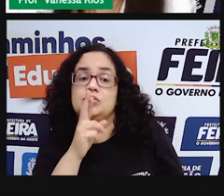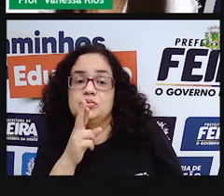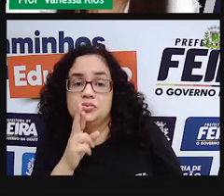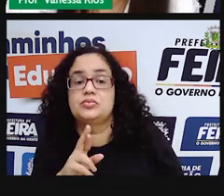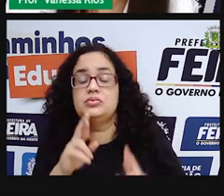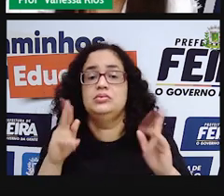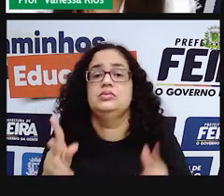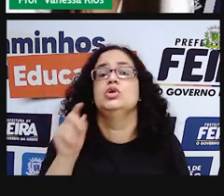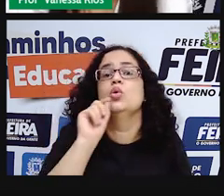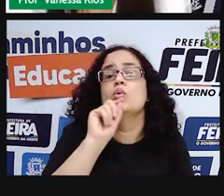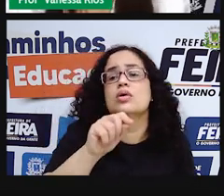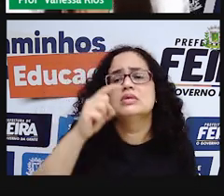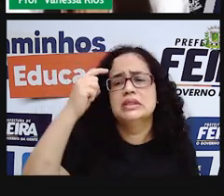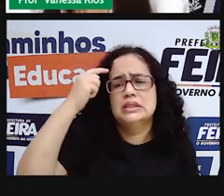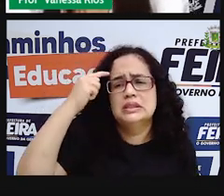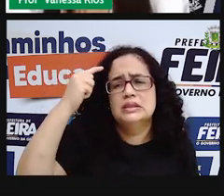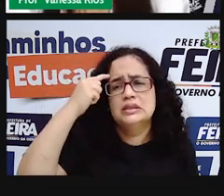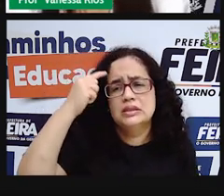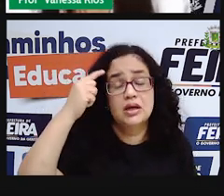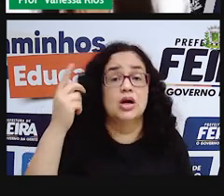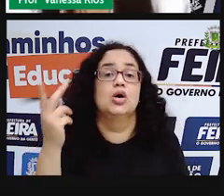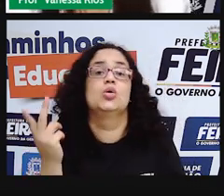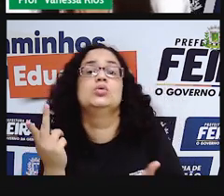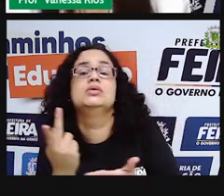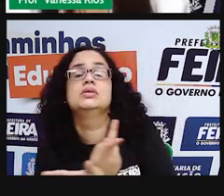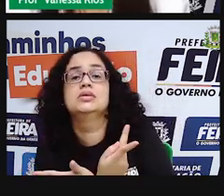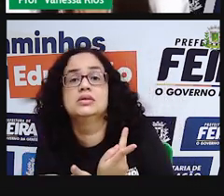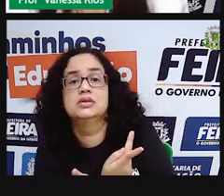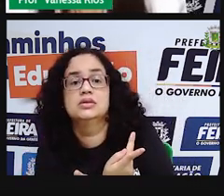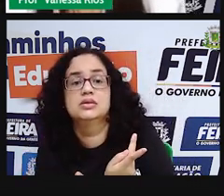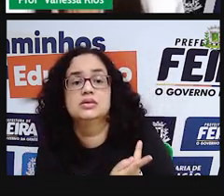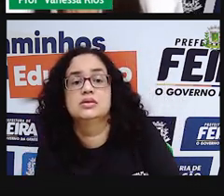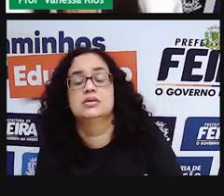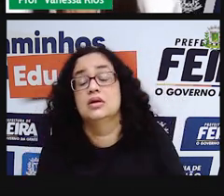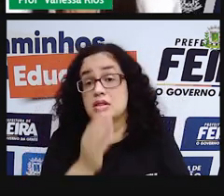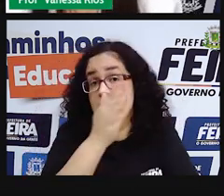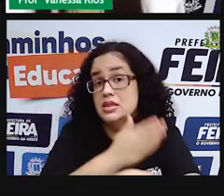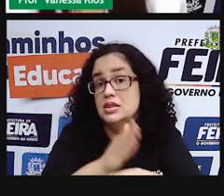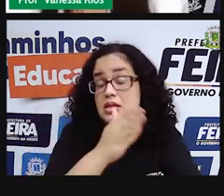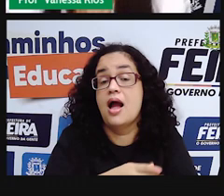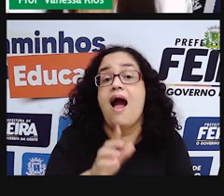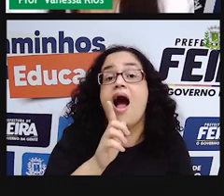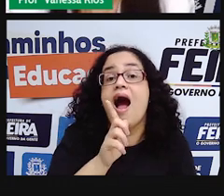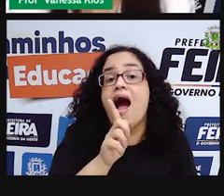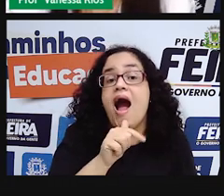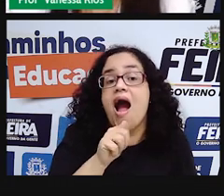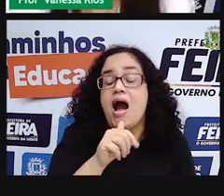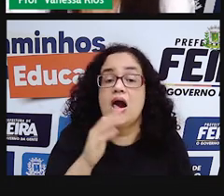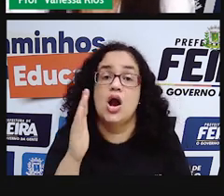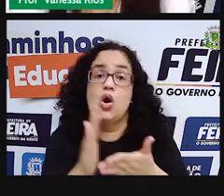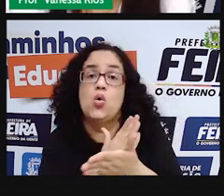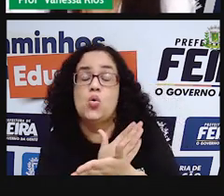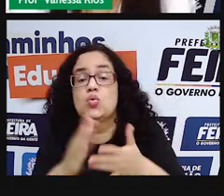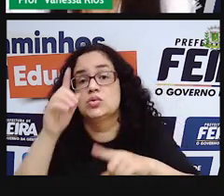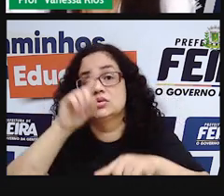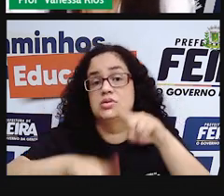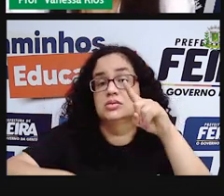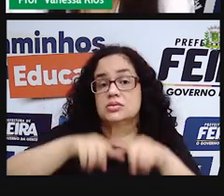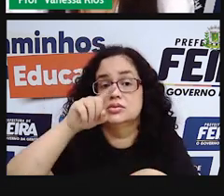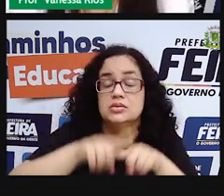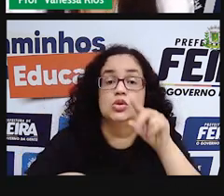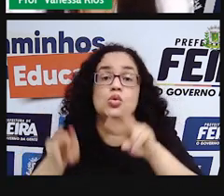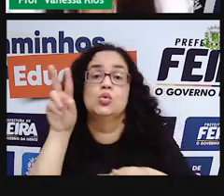O que vocês acham que irão acontecer? A gente vai testar em relação à água alguns materiais. E